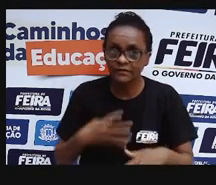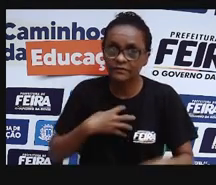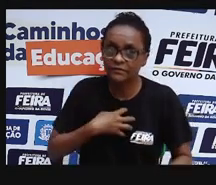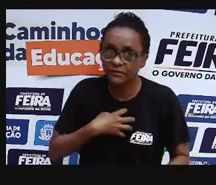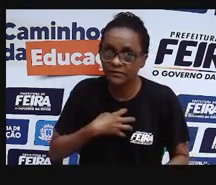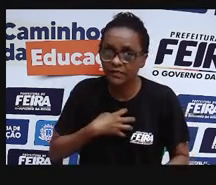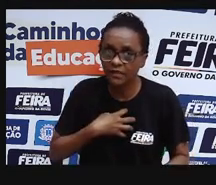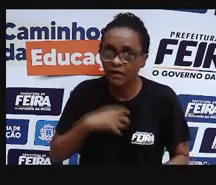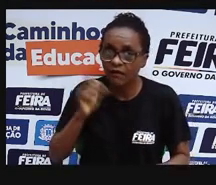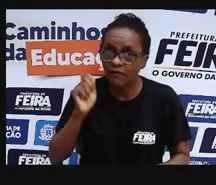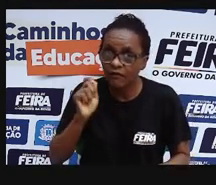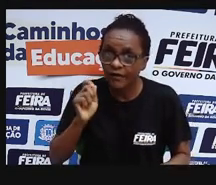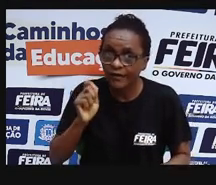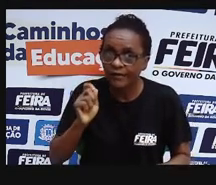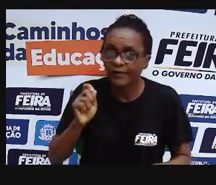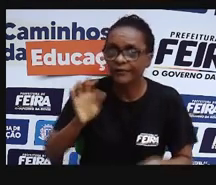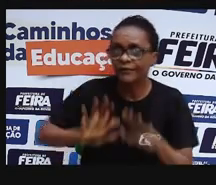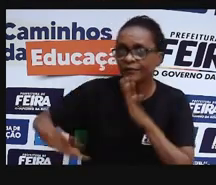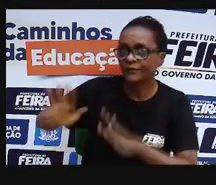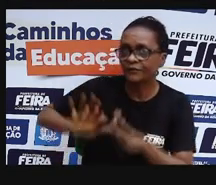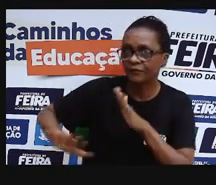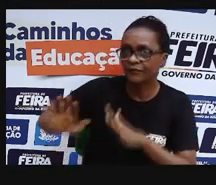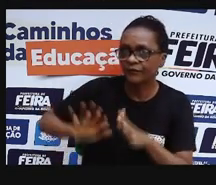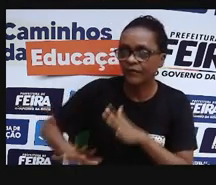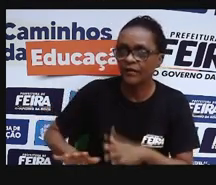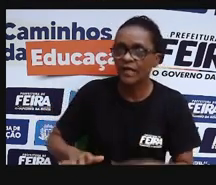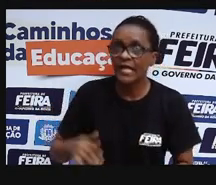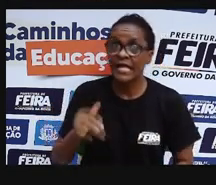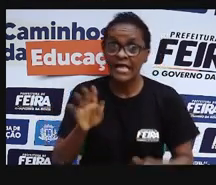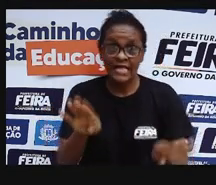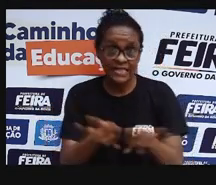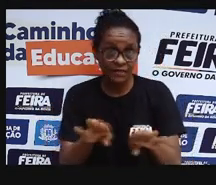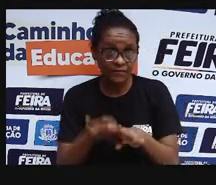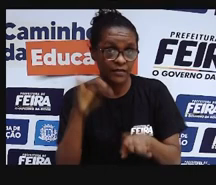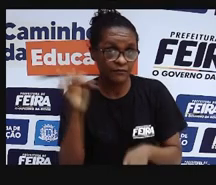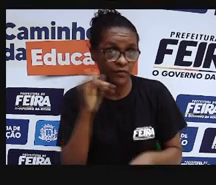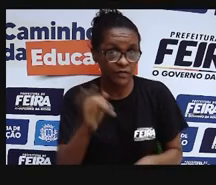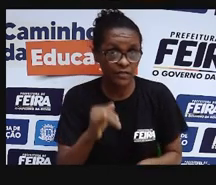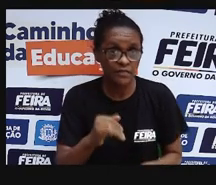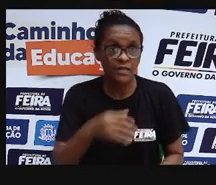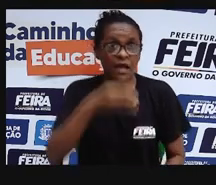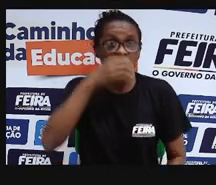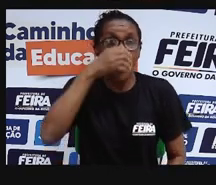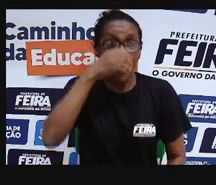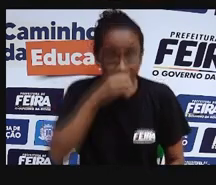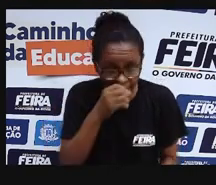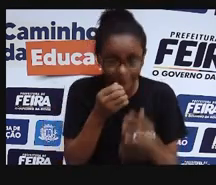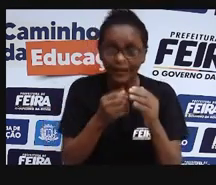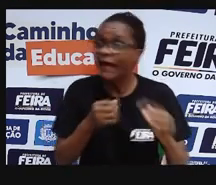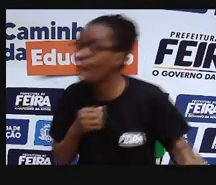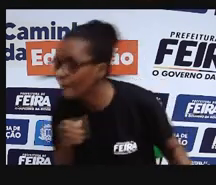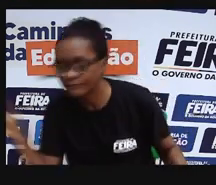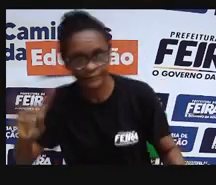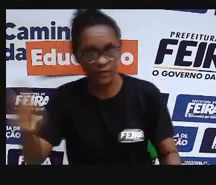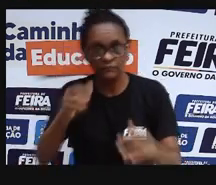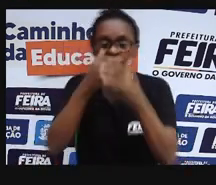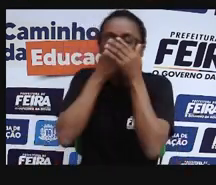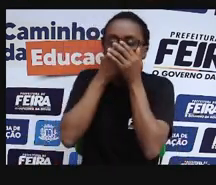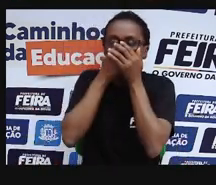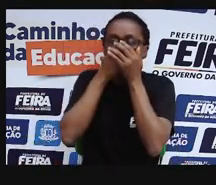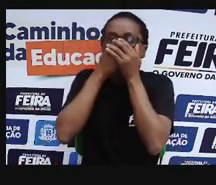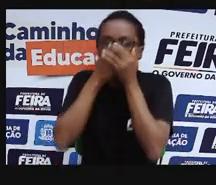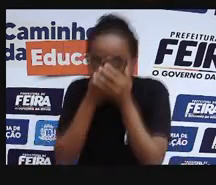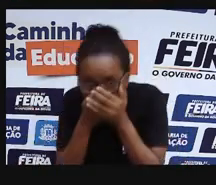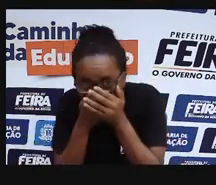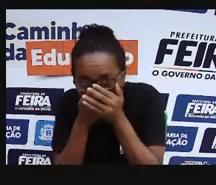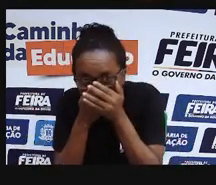Uma quarta medida preventiva é cobrir o rosto ao tossir ou espirrar com um lenço e depois descartar esse